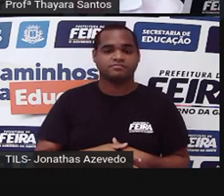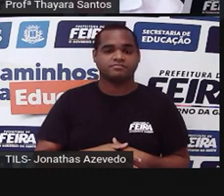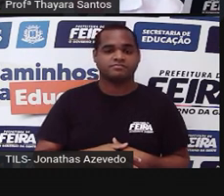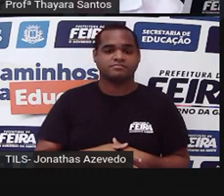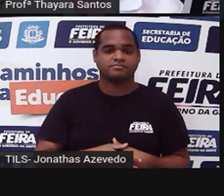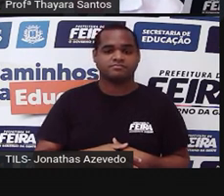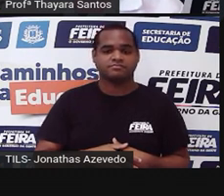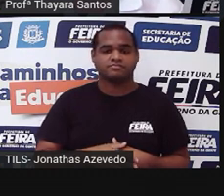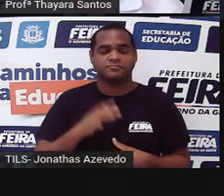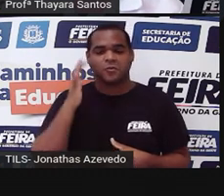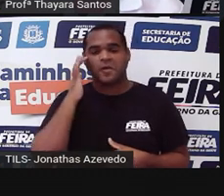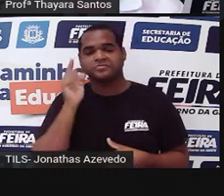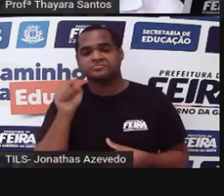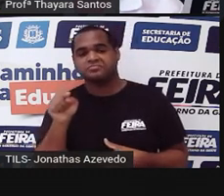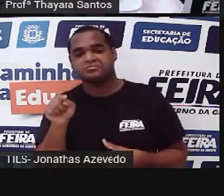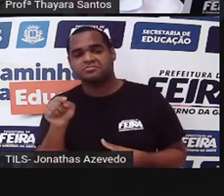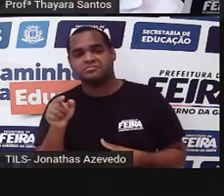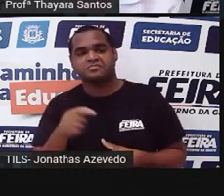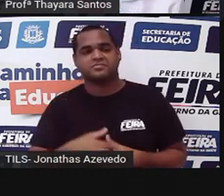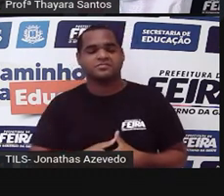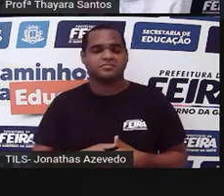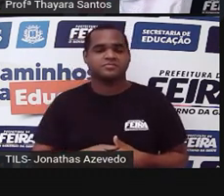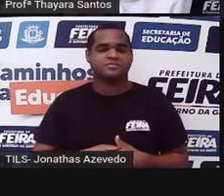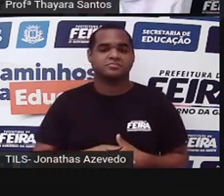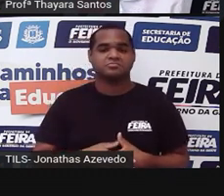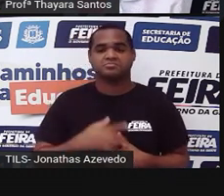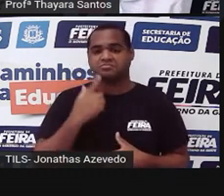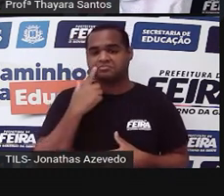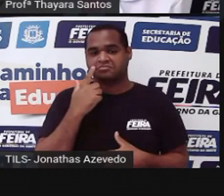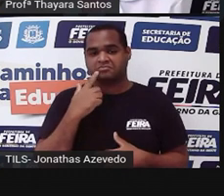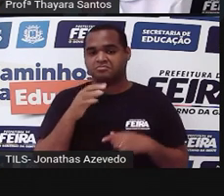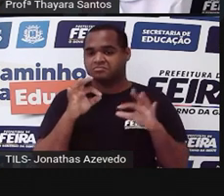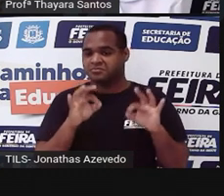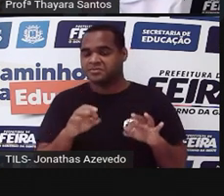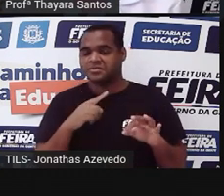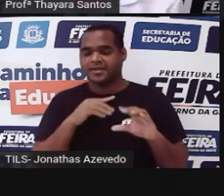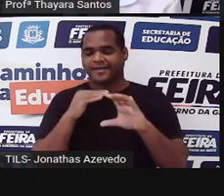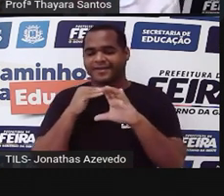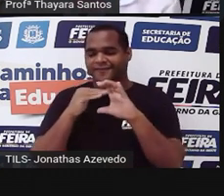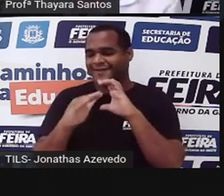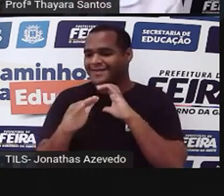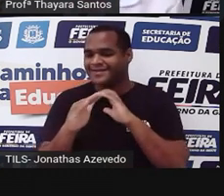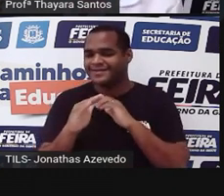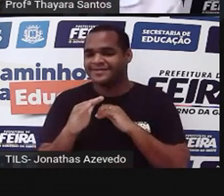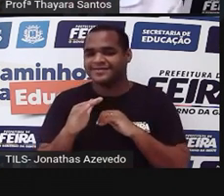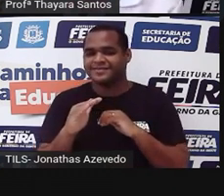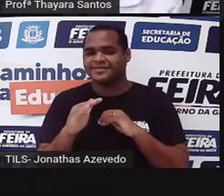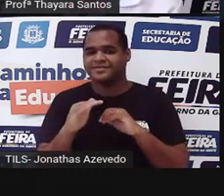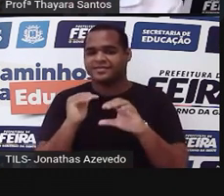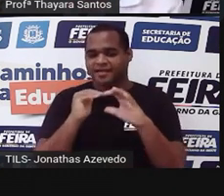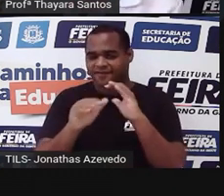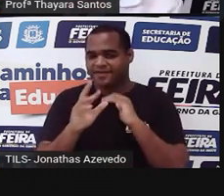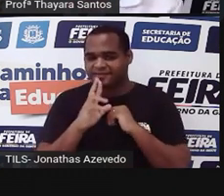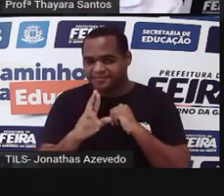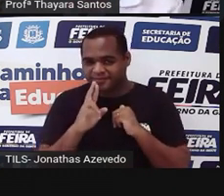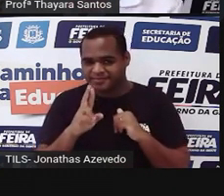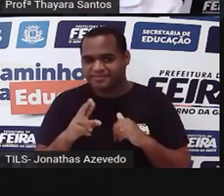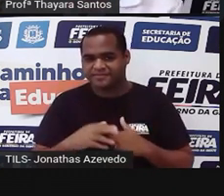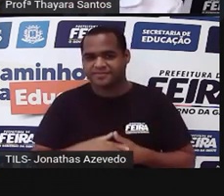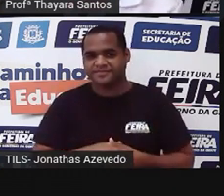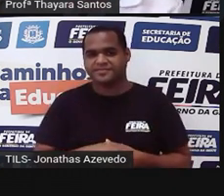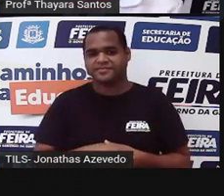E esse eu acho que é aqui. Vamos lá ver se a gente acertou alguma coisa. É só clicar aqui em enviar respostas.